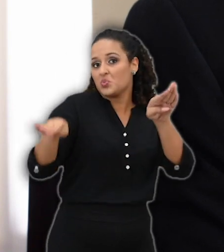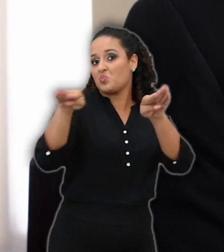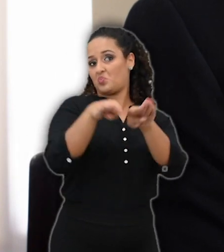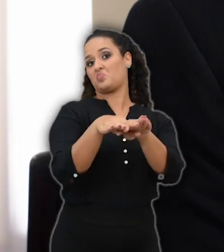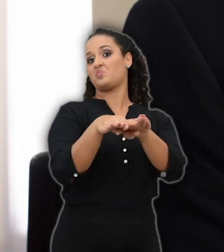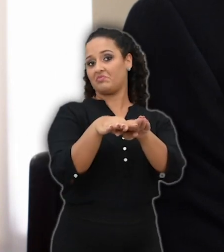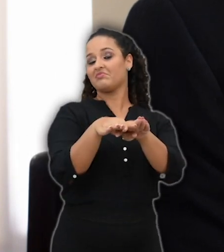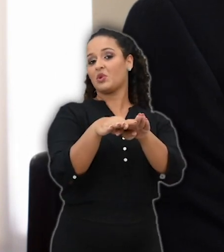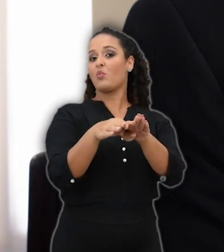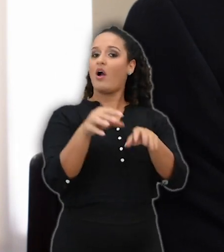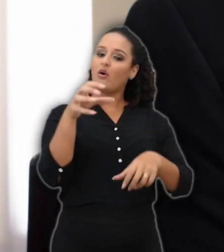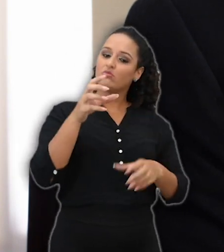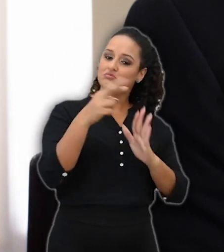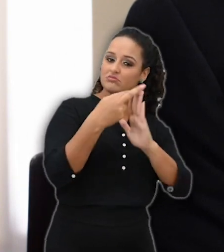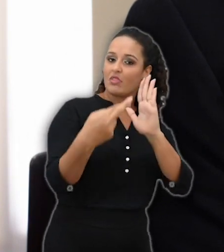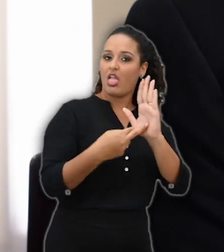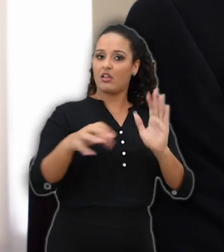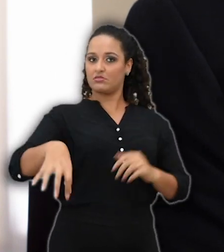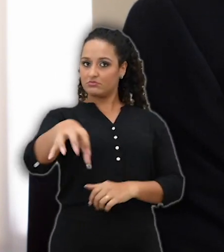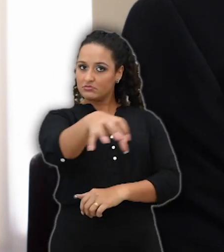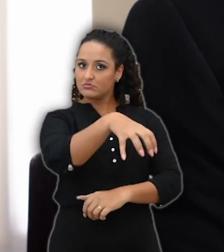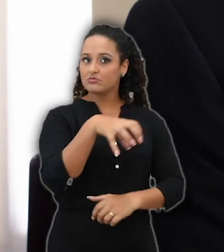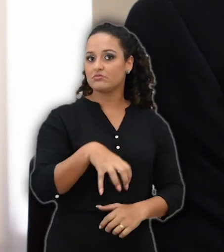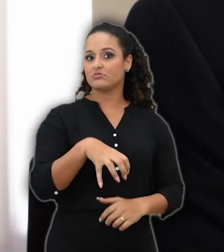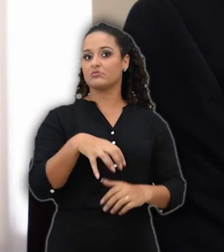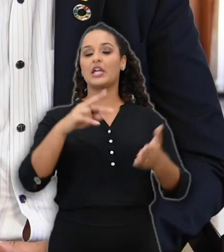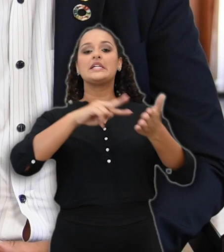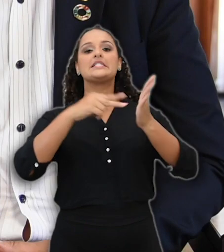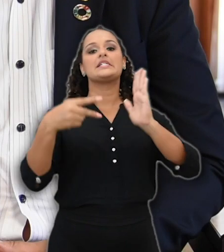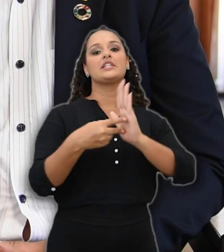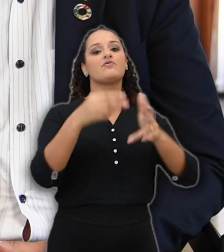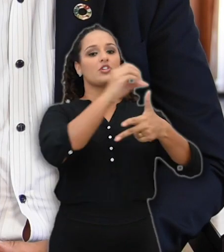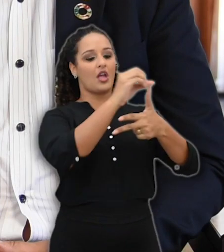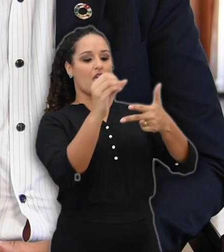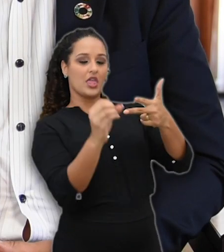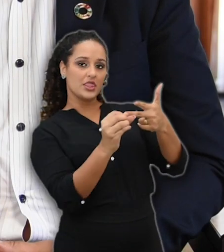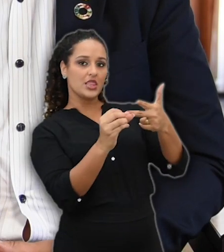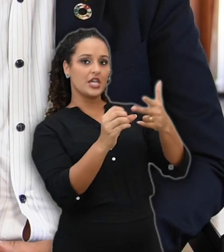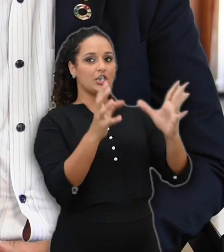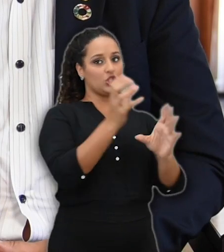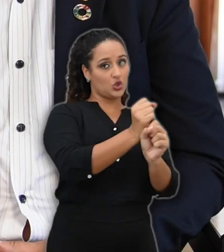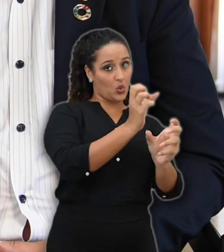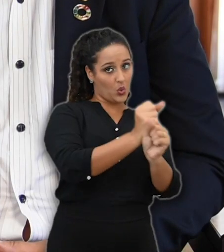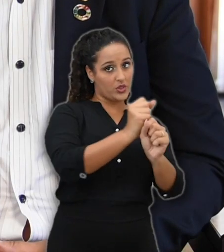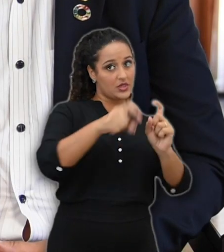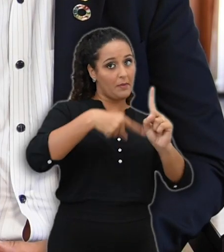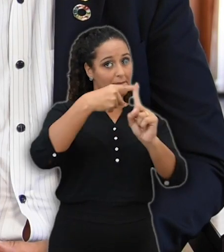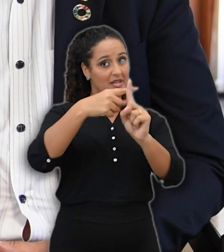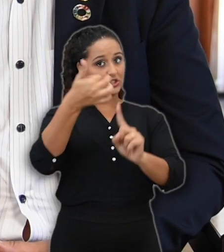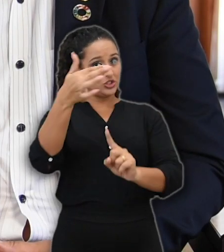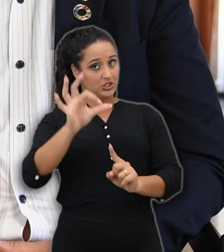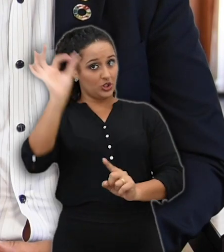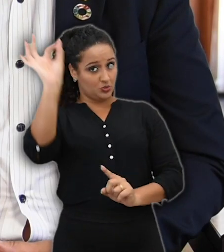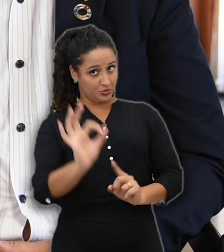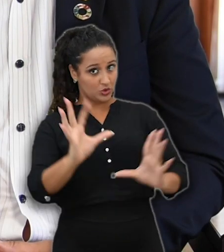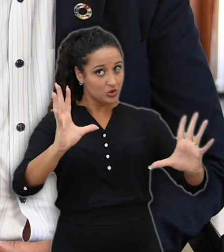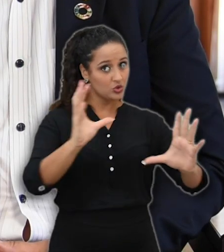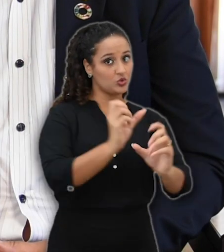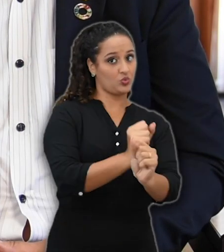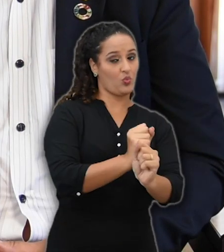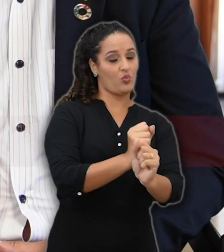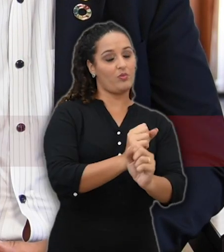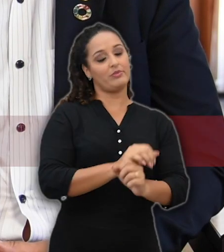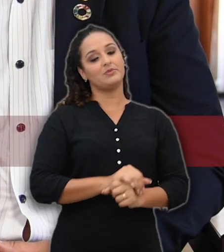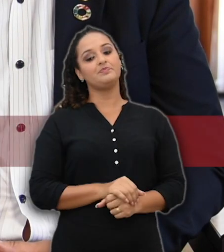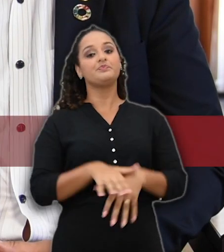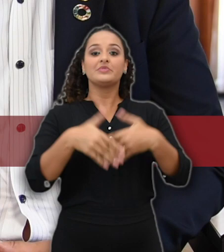a esse tipo de ação afirmativa e nela você vai ter um acréscimo de 10% na sua nota do Enem. Então,